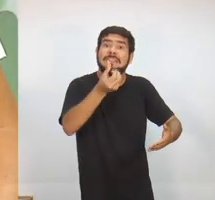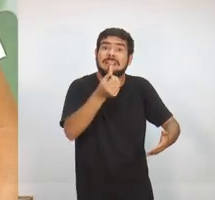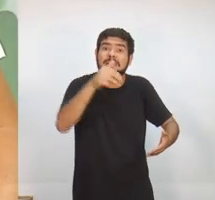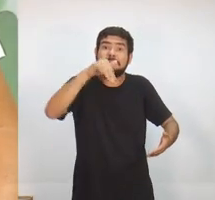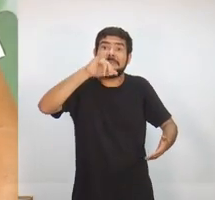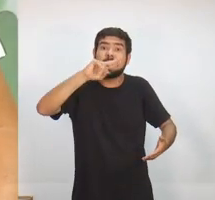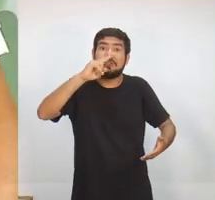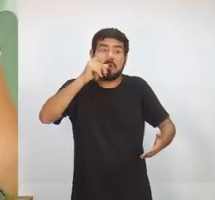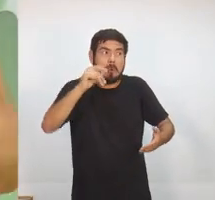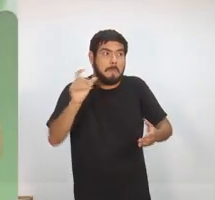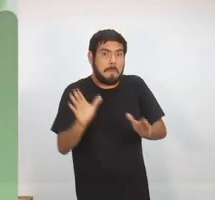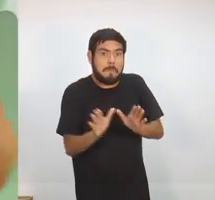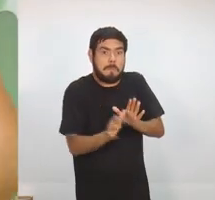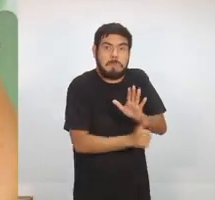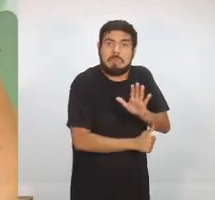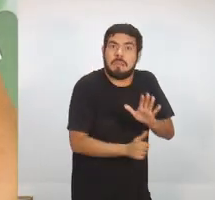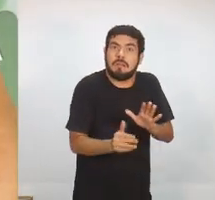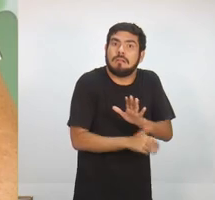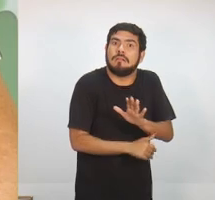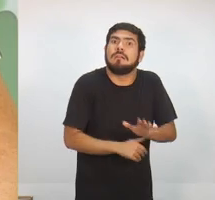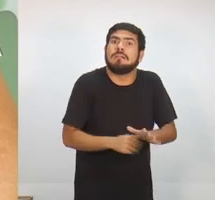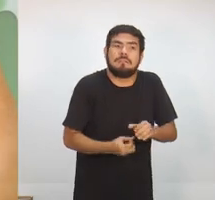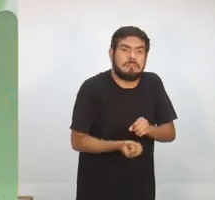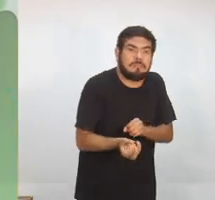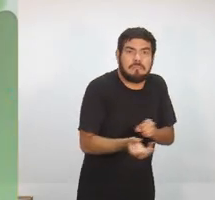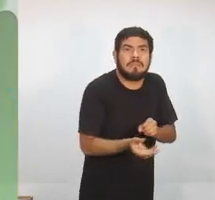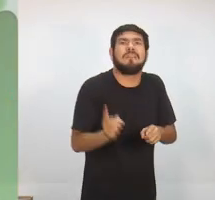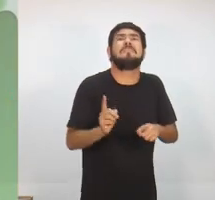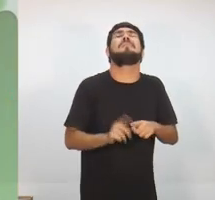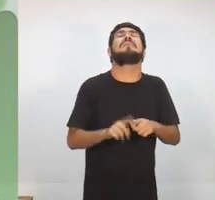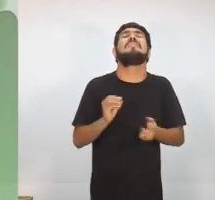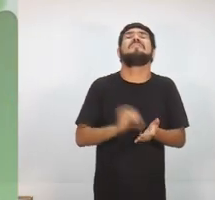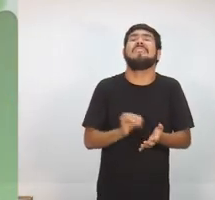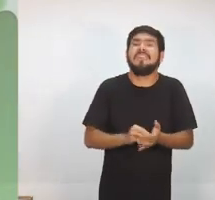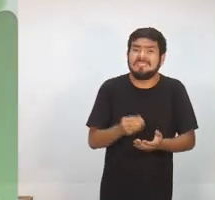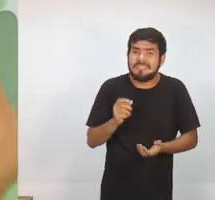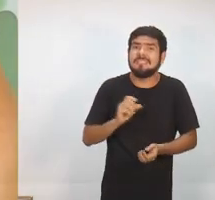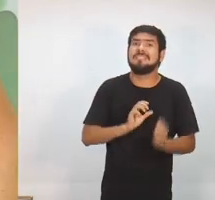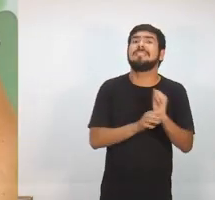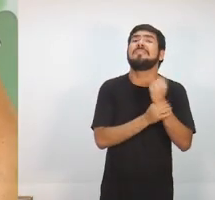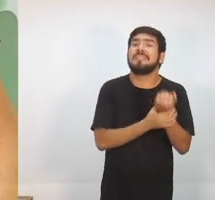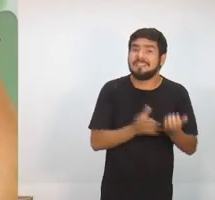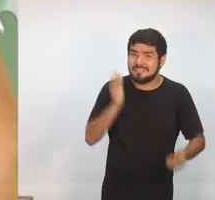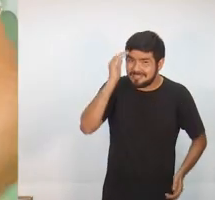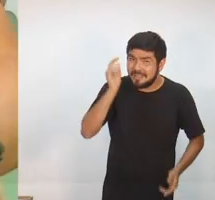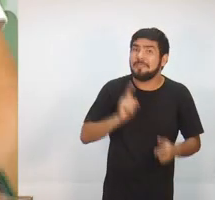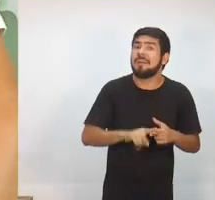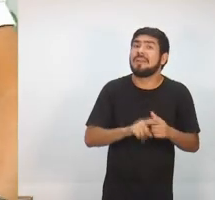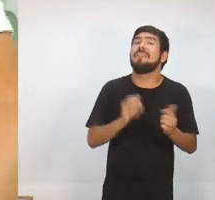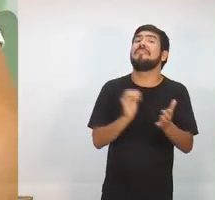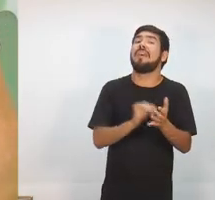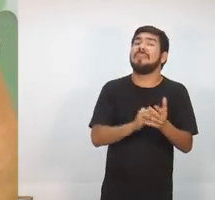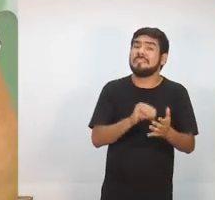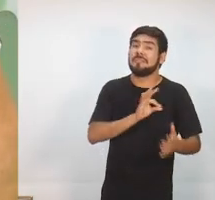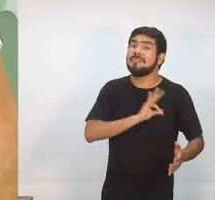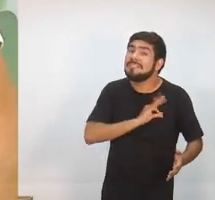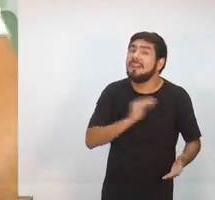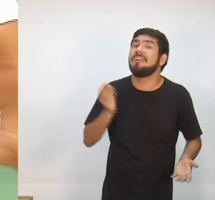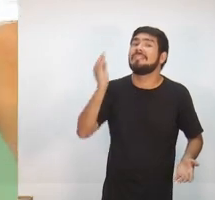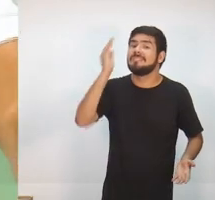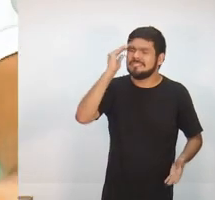que serão desviados. Sabe por que falta segurança? Sabe por que falta policial? Sabe por que falta